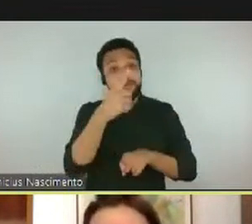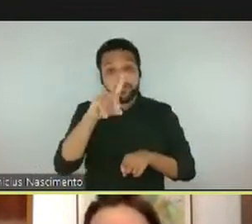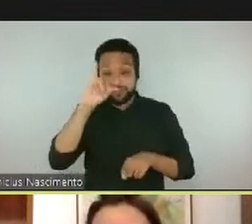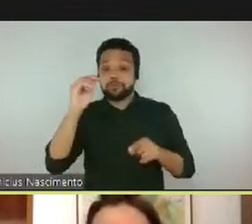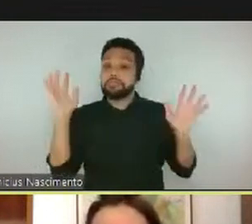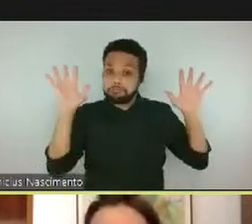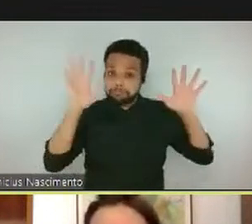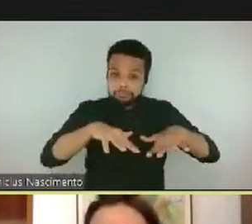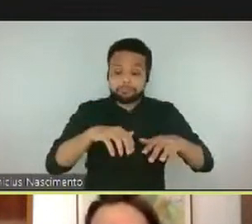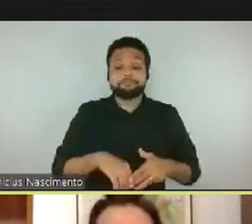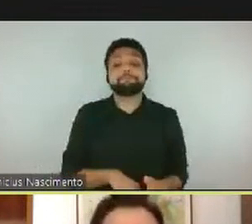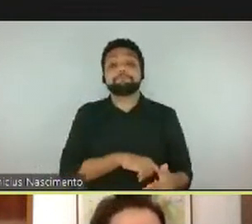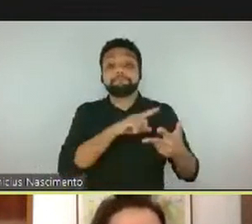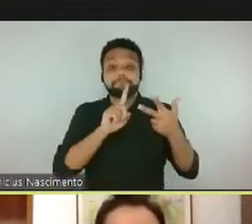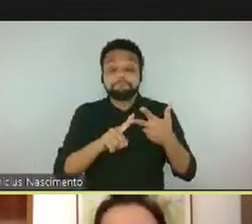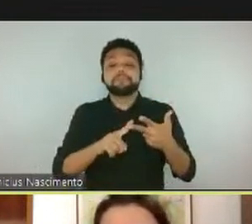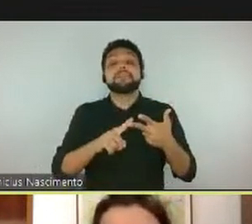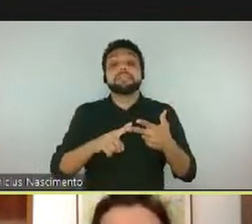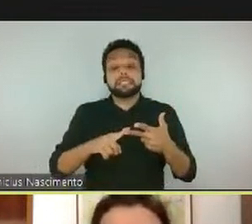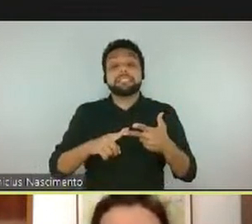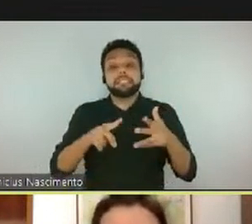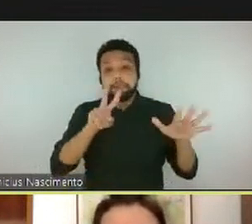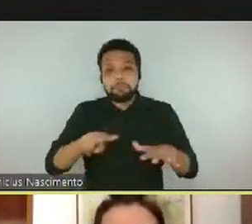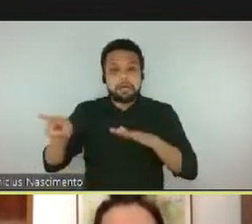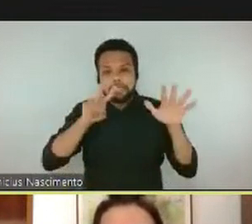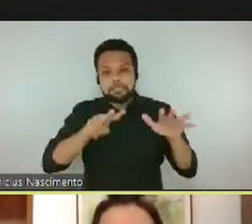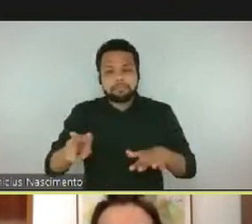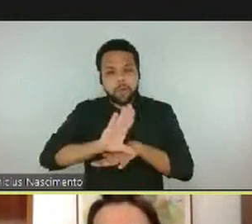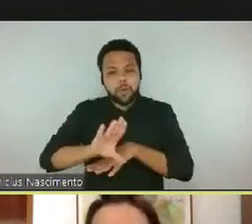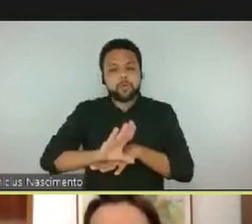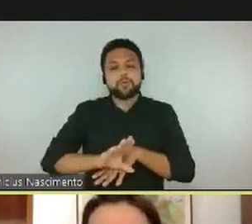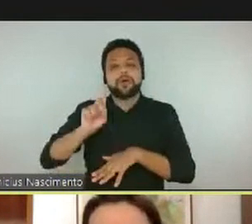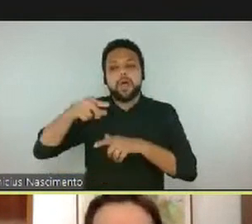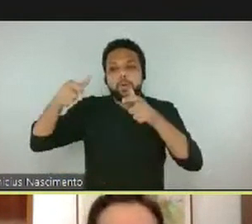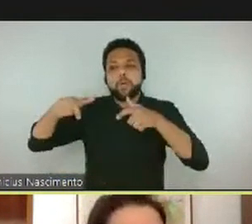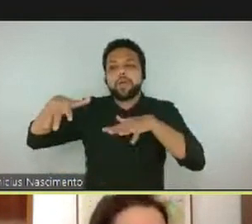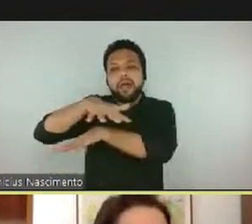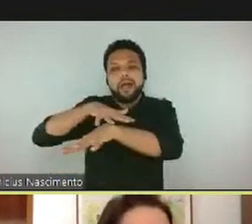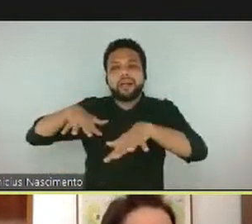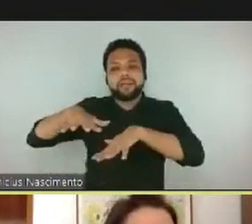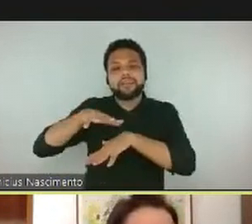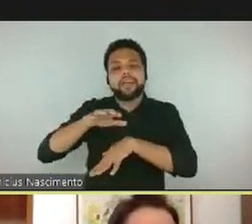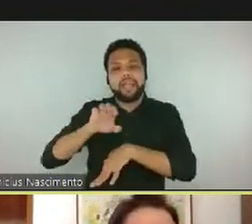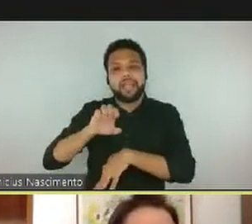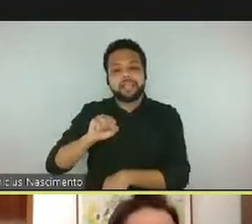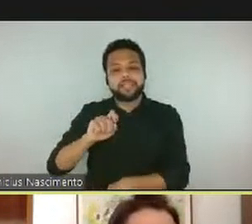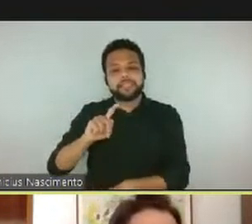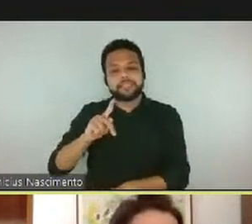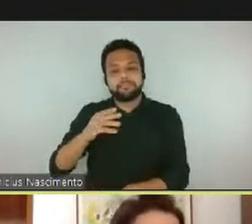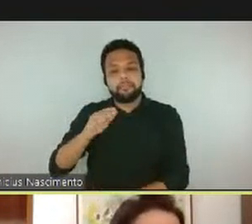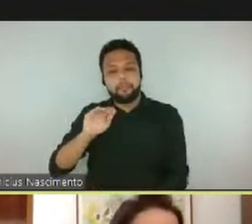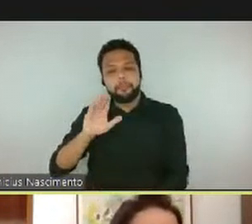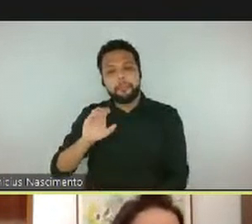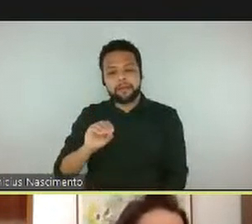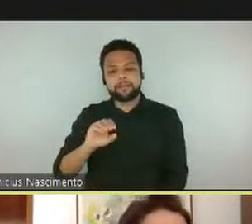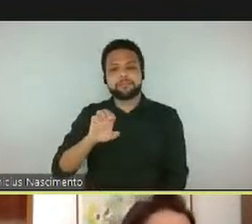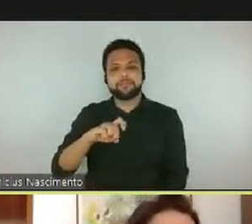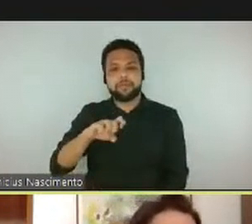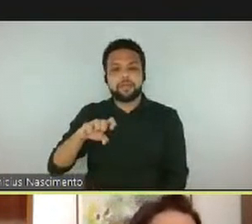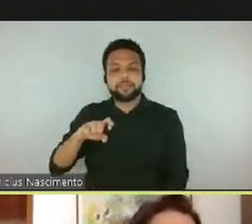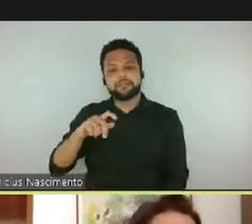expositivo. Então, esse encontro dos professores com as obras é especialmente enfatizado durante a semana do curso.